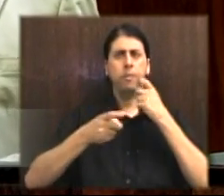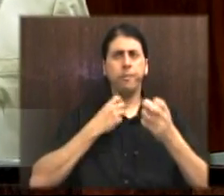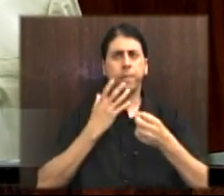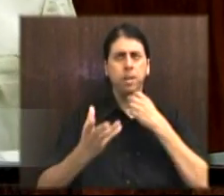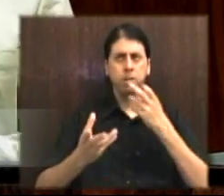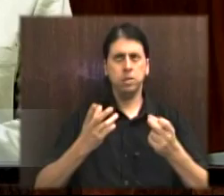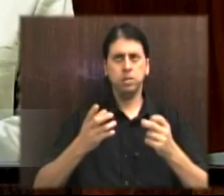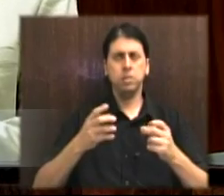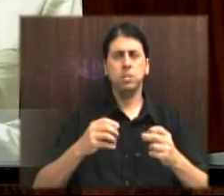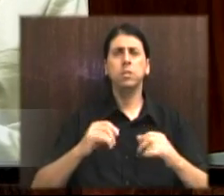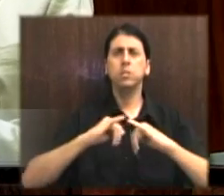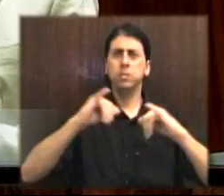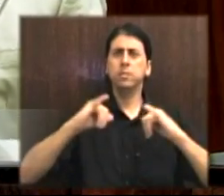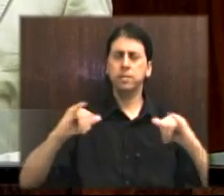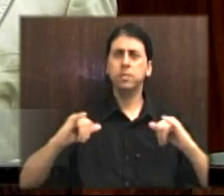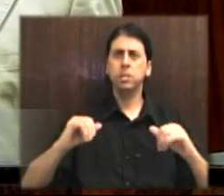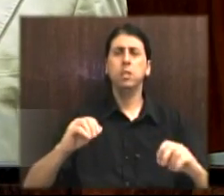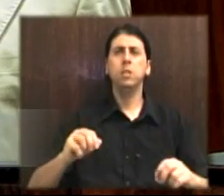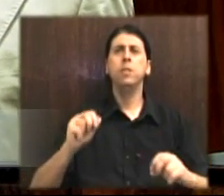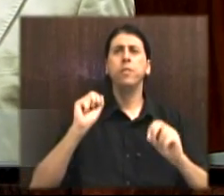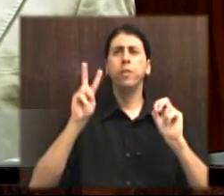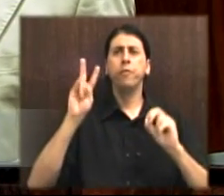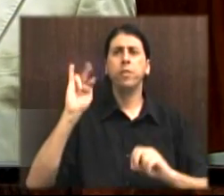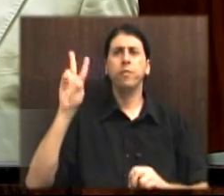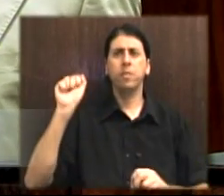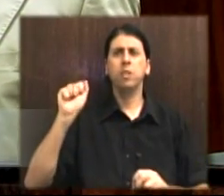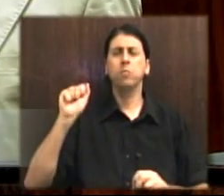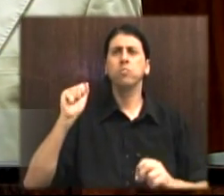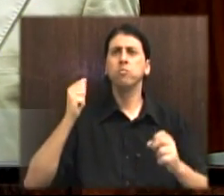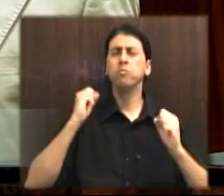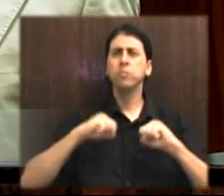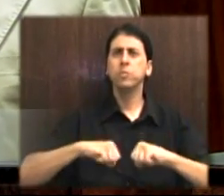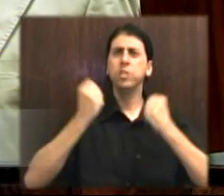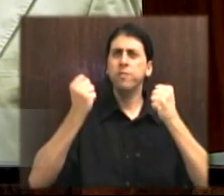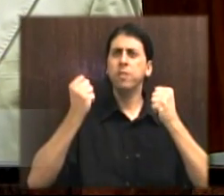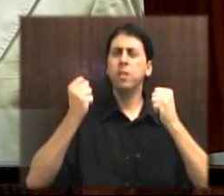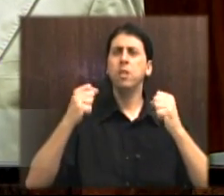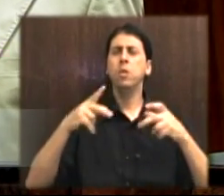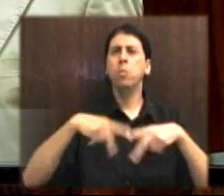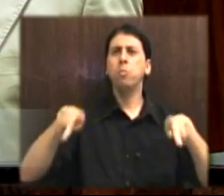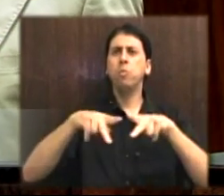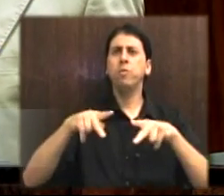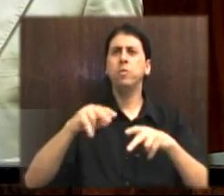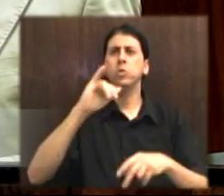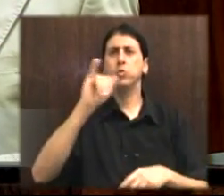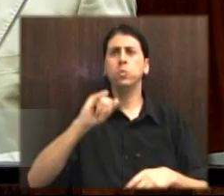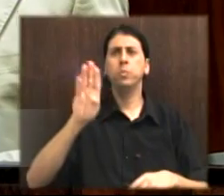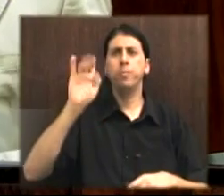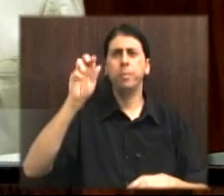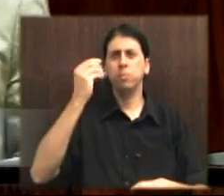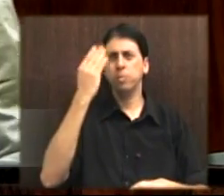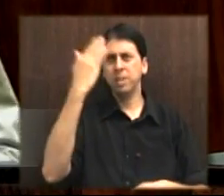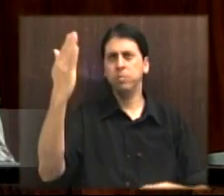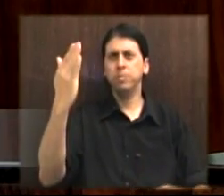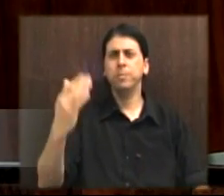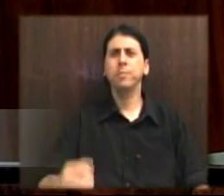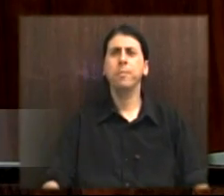dizendo viva o povo negro brasileiro, viva zumbi dos palmares. Muito obrigado.